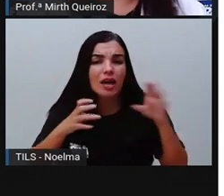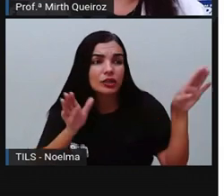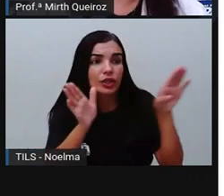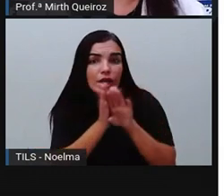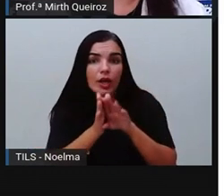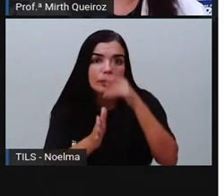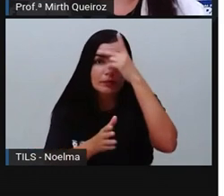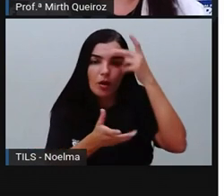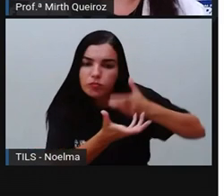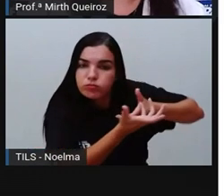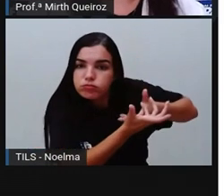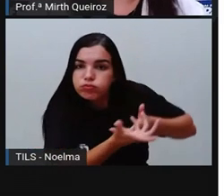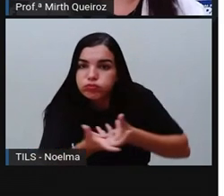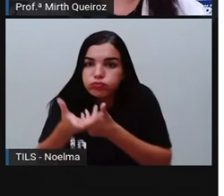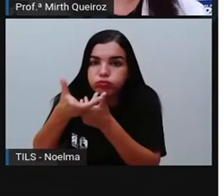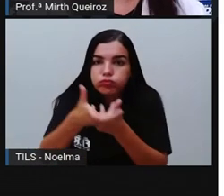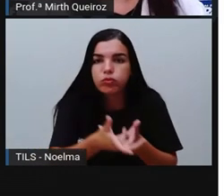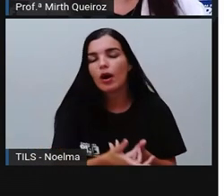bombeiros.